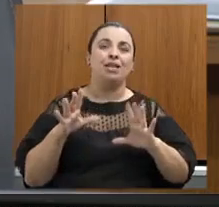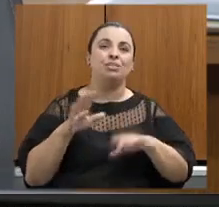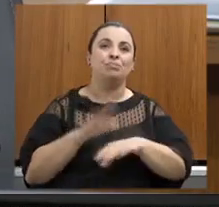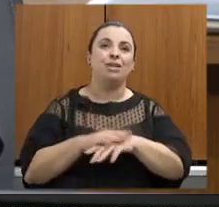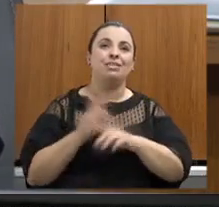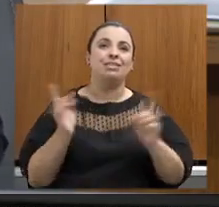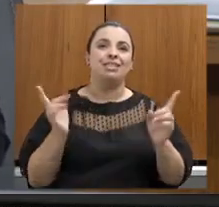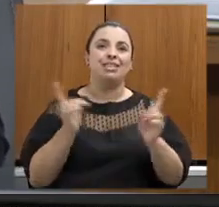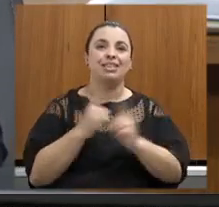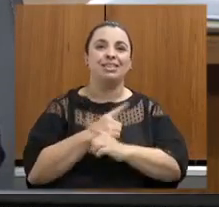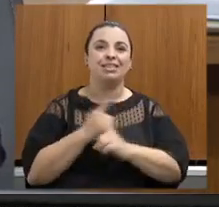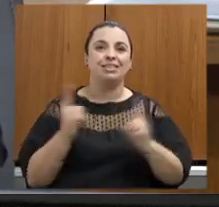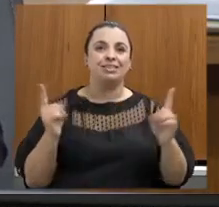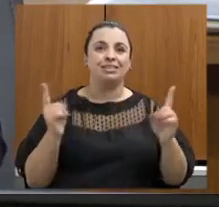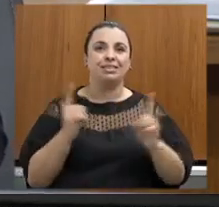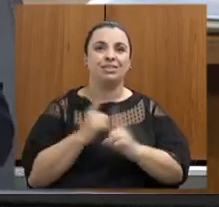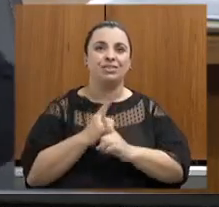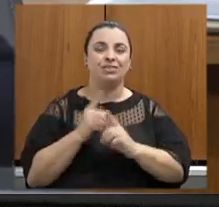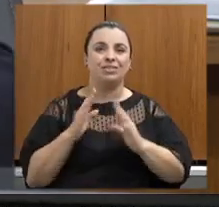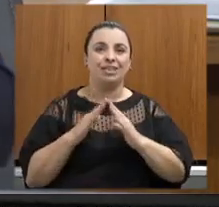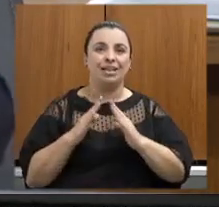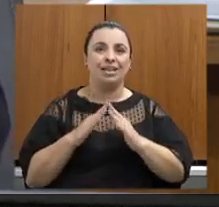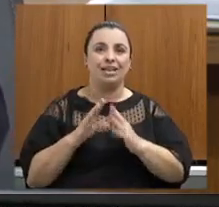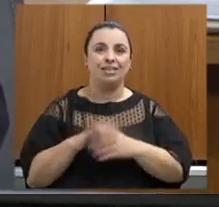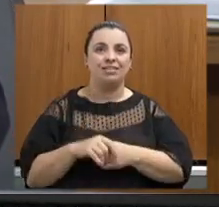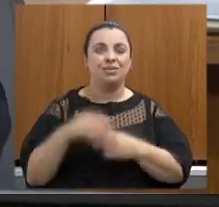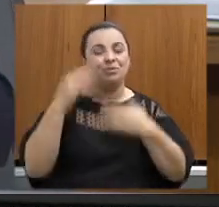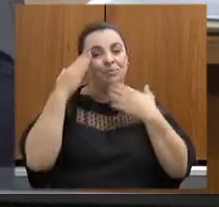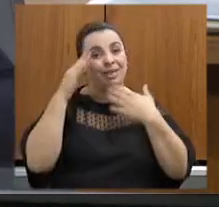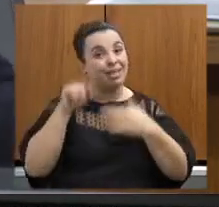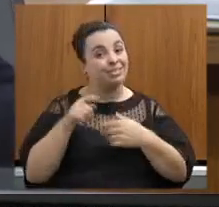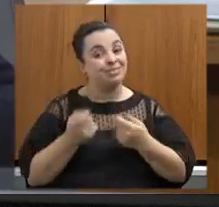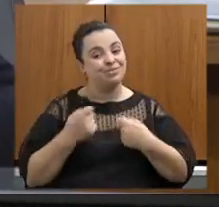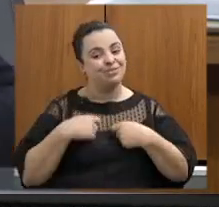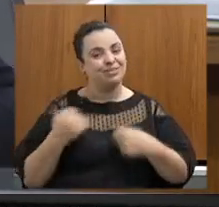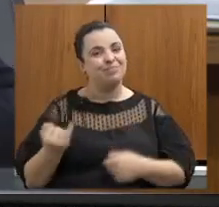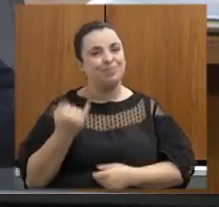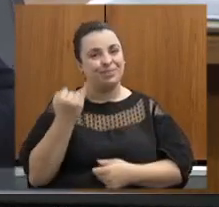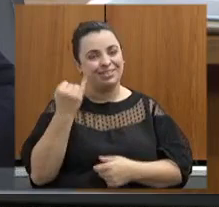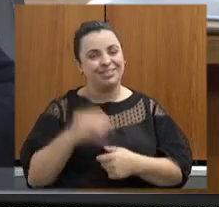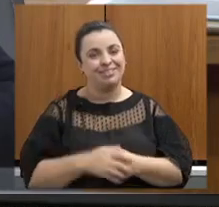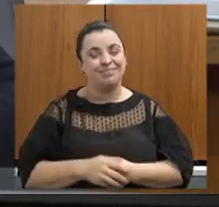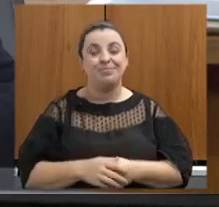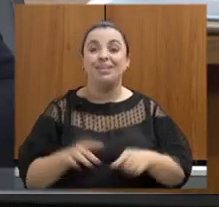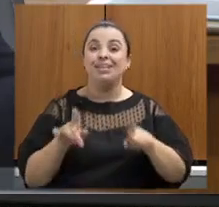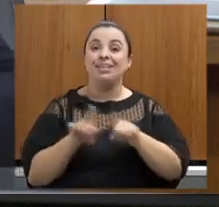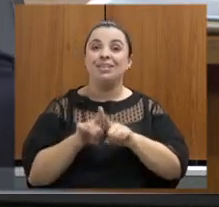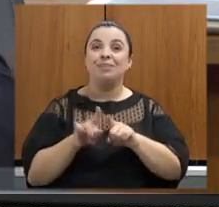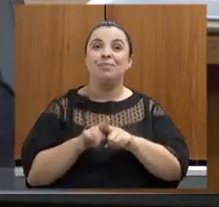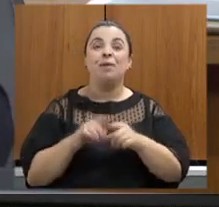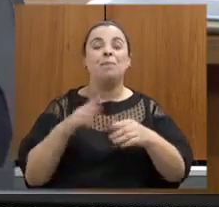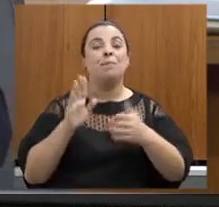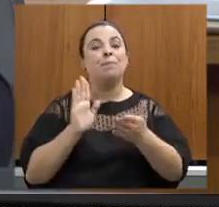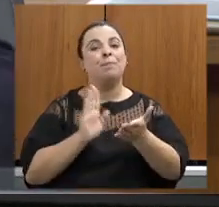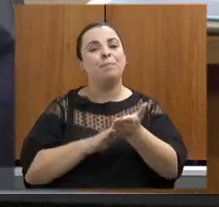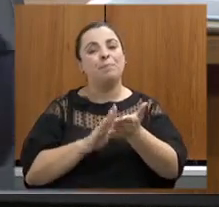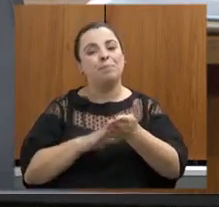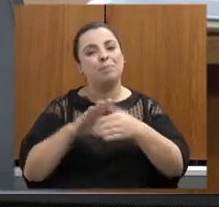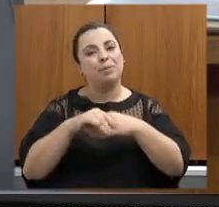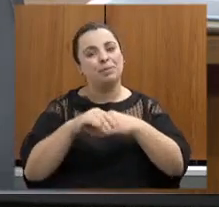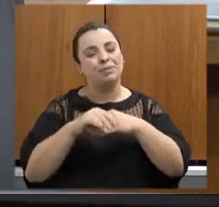importância que isso tem para a gente então dizer da nossa felicidade parabenizar a casa e a mesa pela atitude